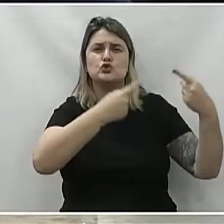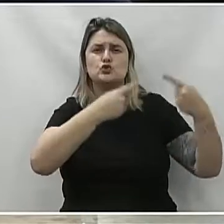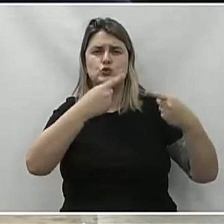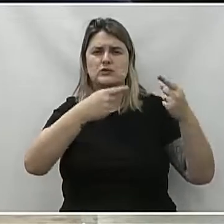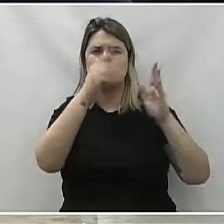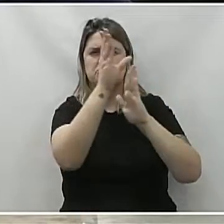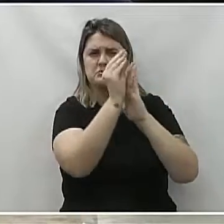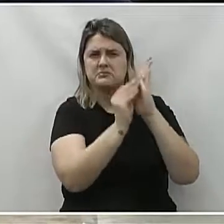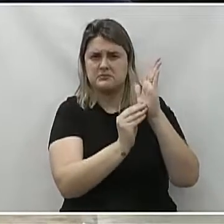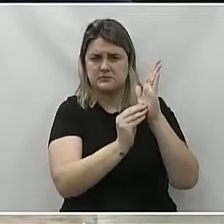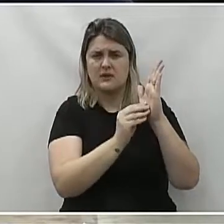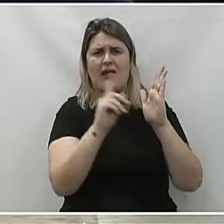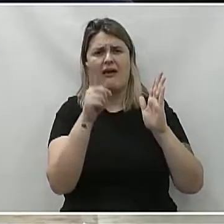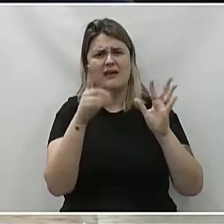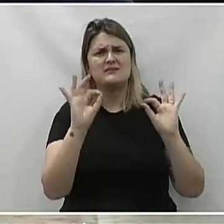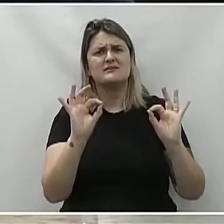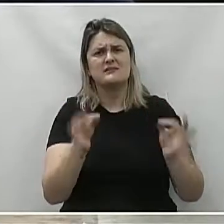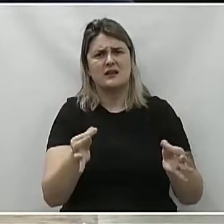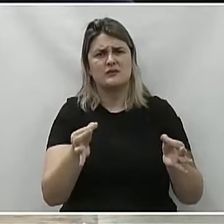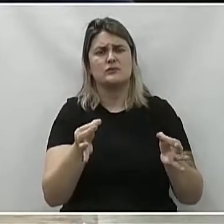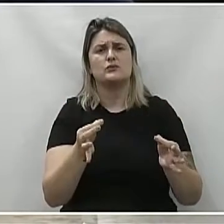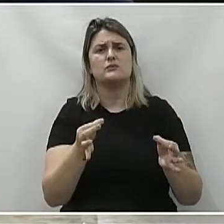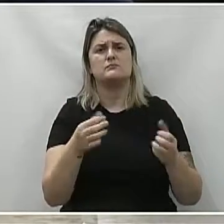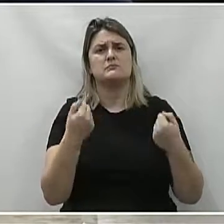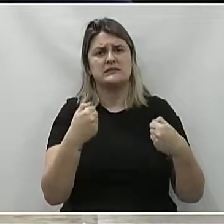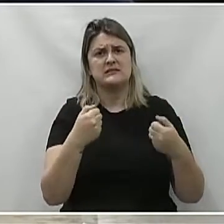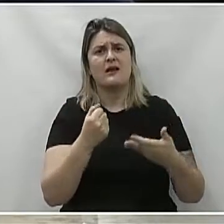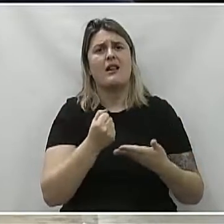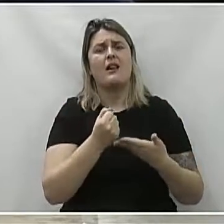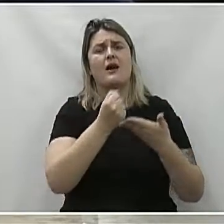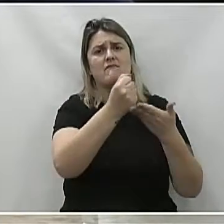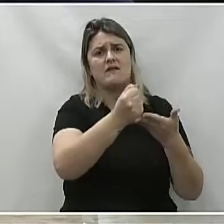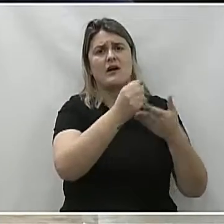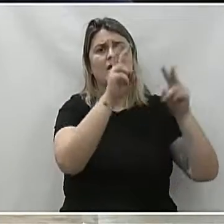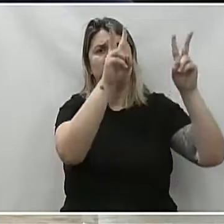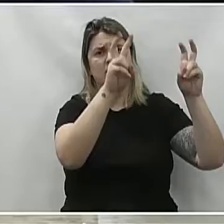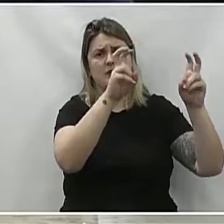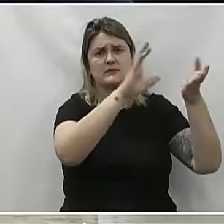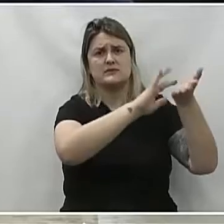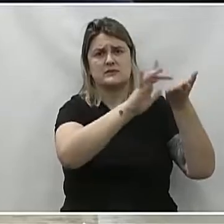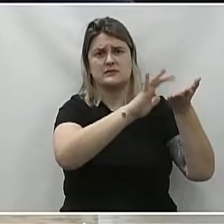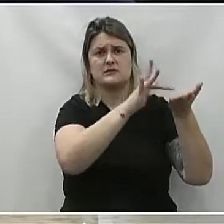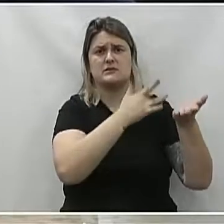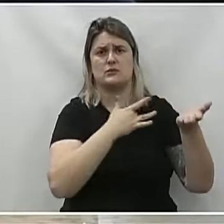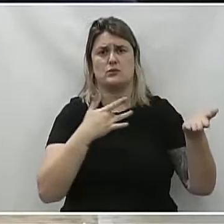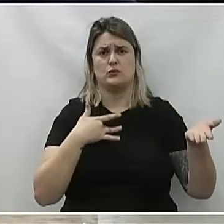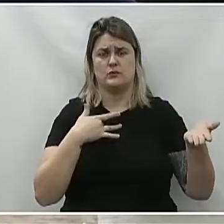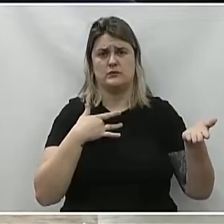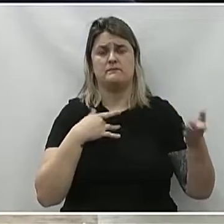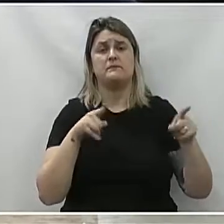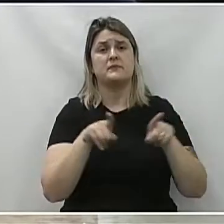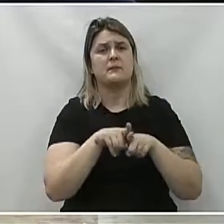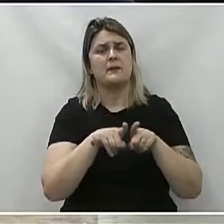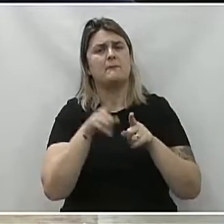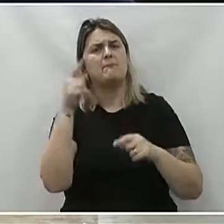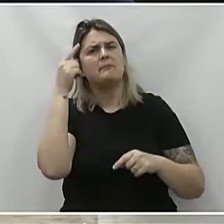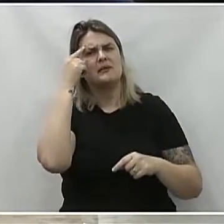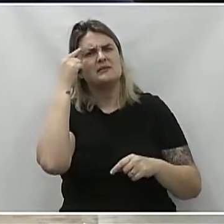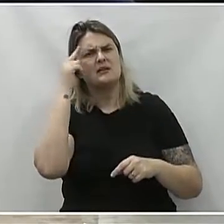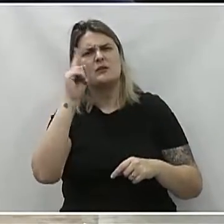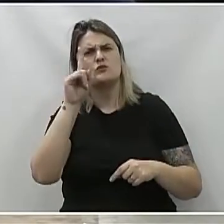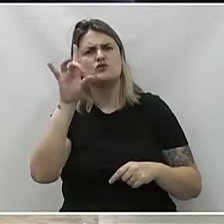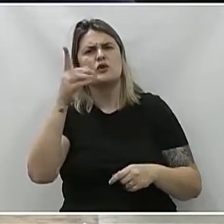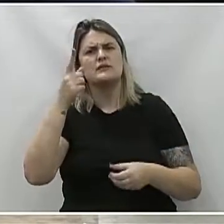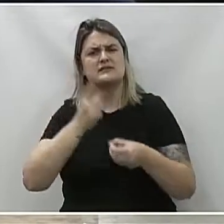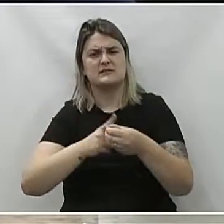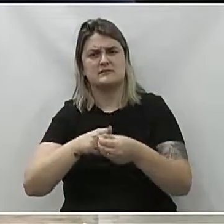Então, nada mais justo de poder levar esse assunto ao secretário de Saúde municipal e também pensar não só em não